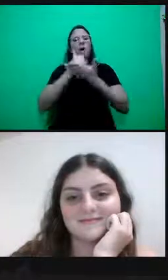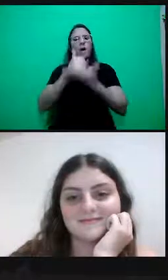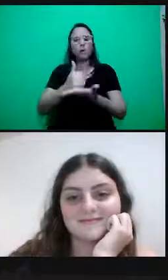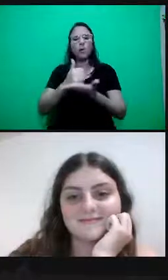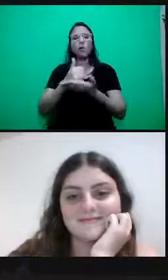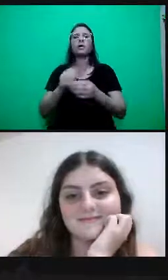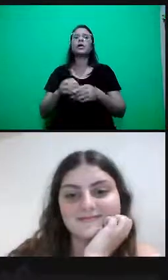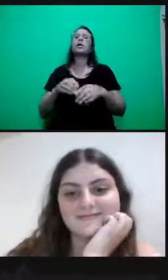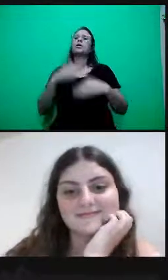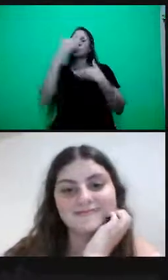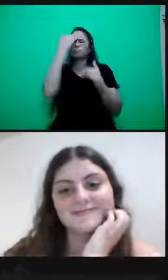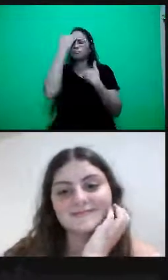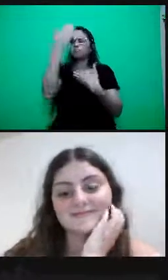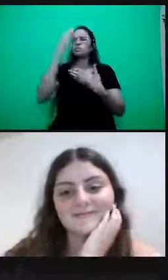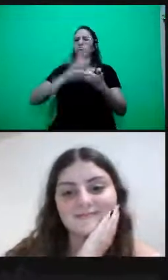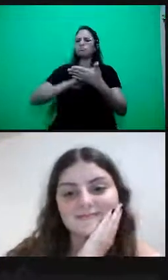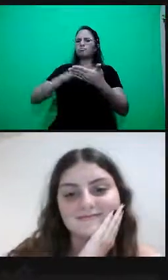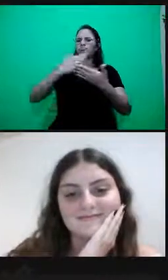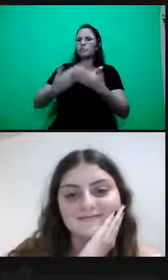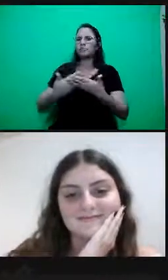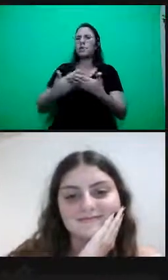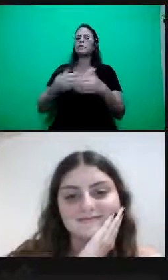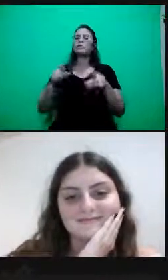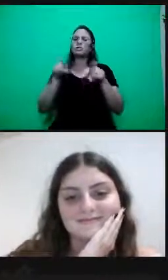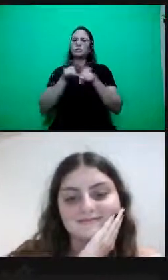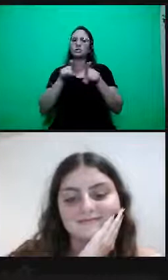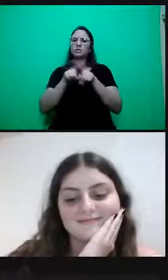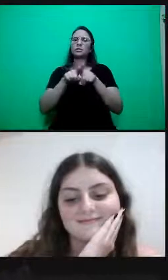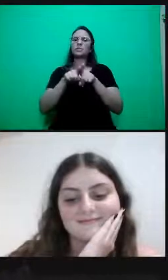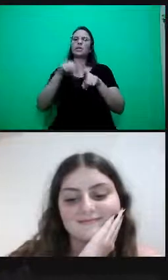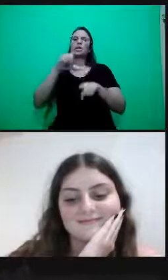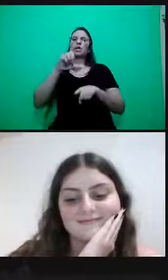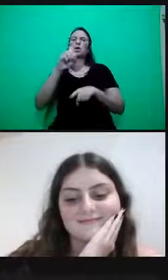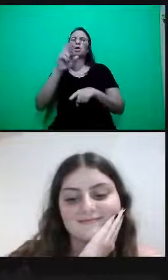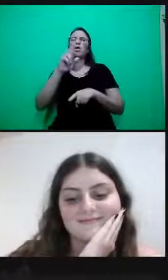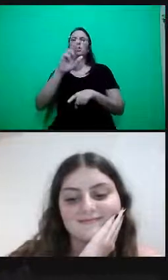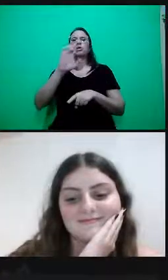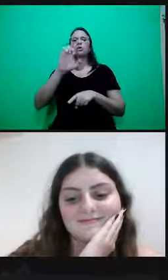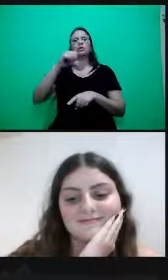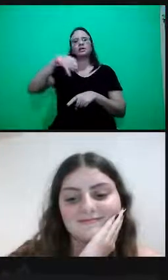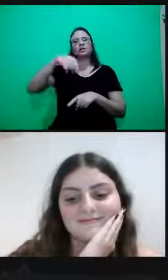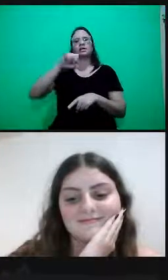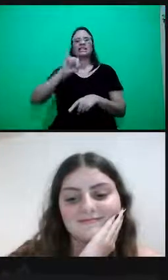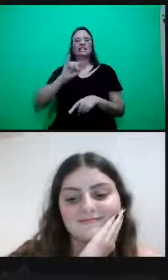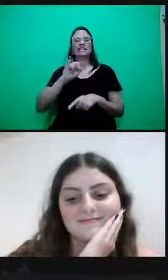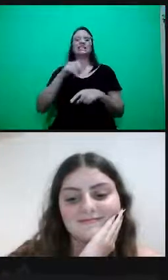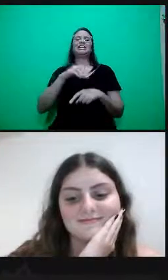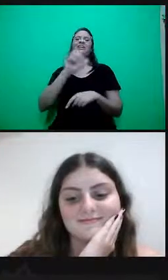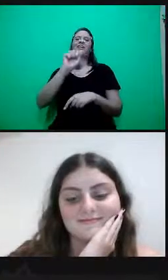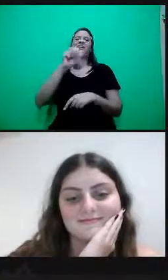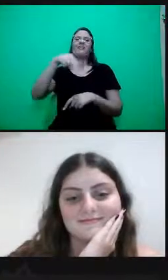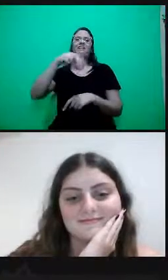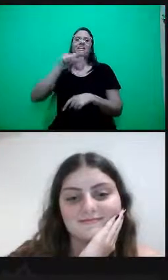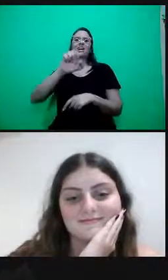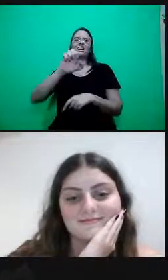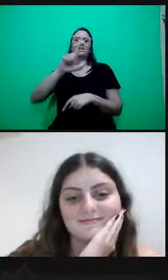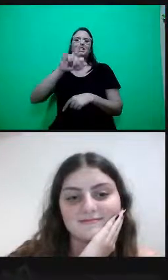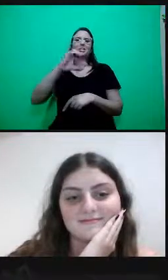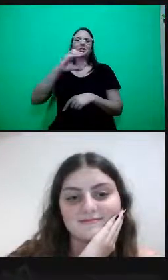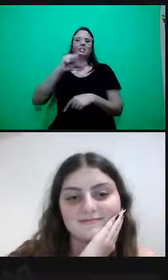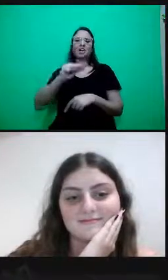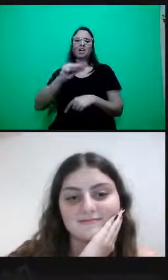intérpretes de Libras, Loreny, Mirelli, Angélica, Ana Paula, Gilberto, Carol,